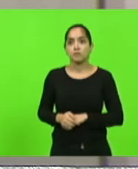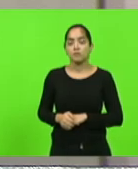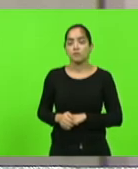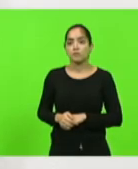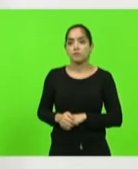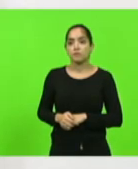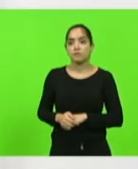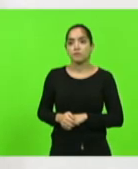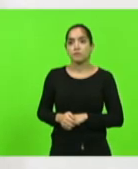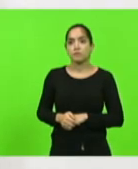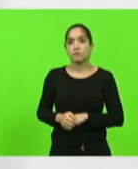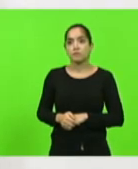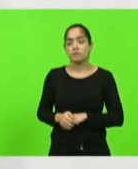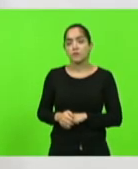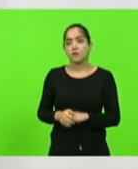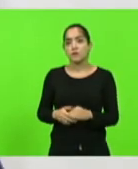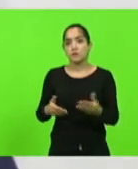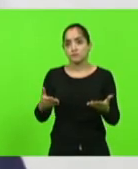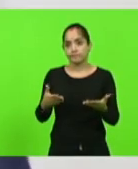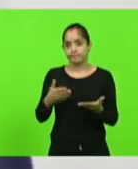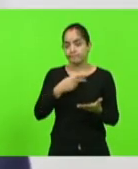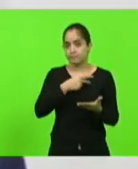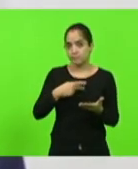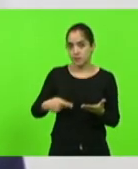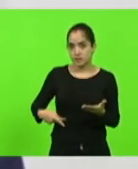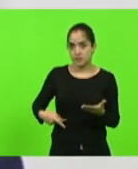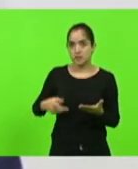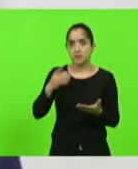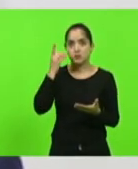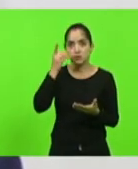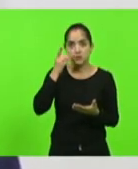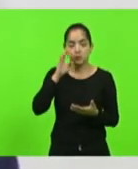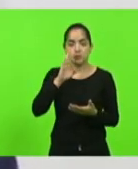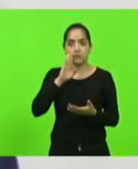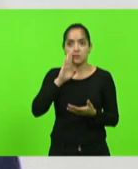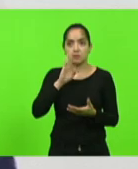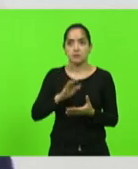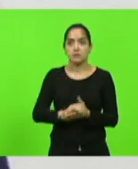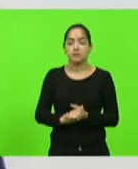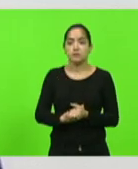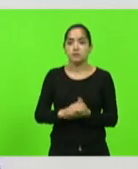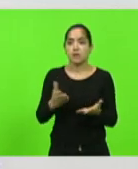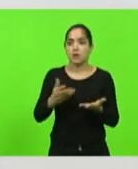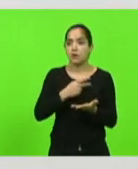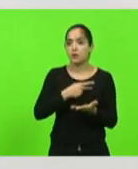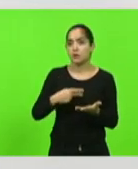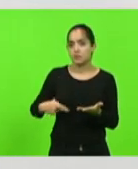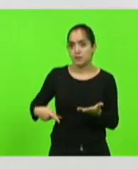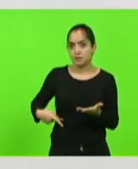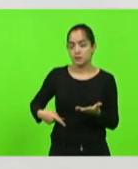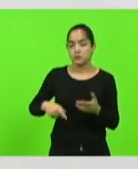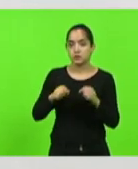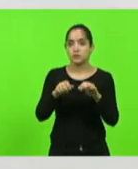senhor presidente deputado Nilson Berlanda que preside esta sessão